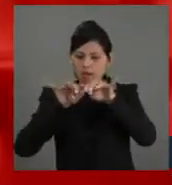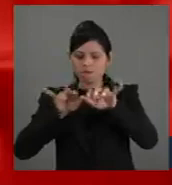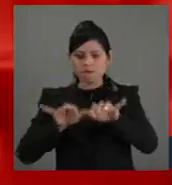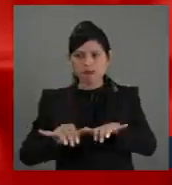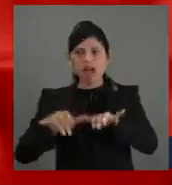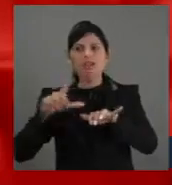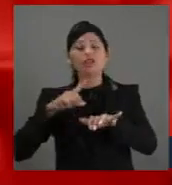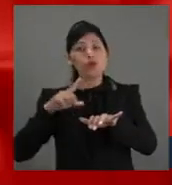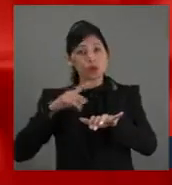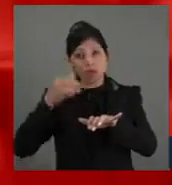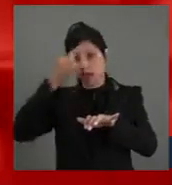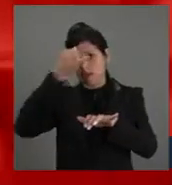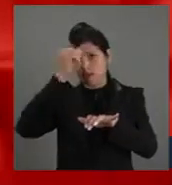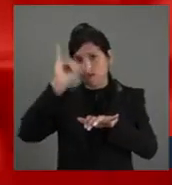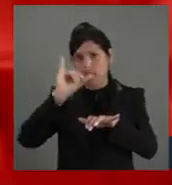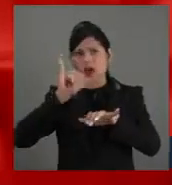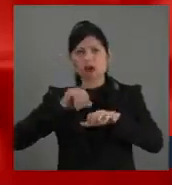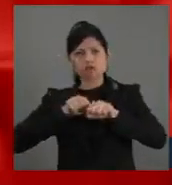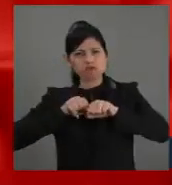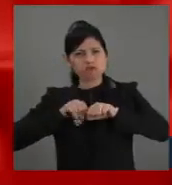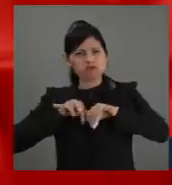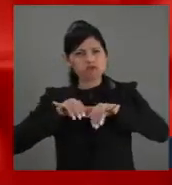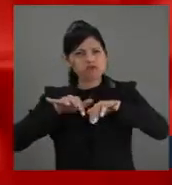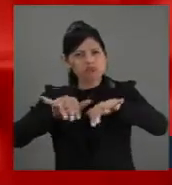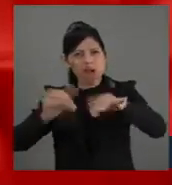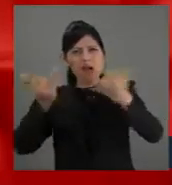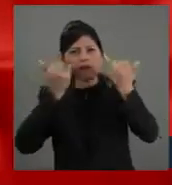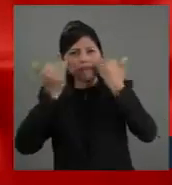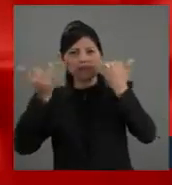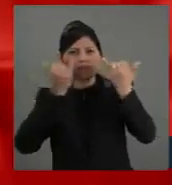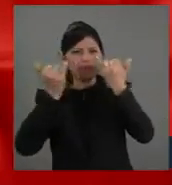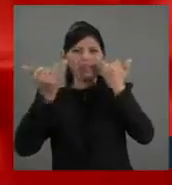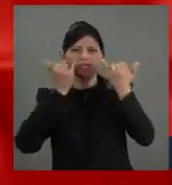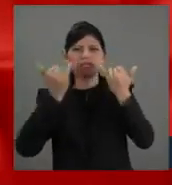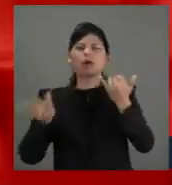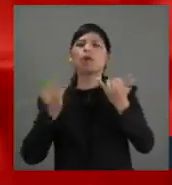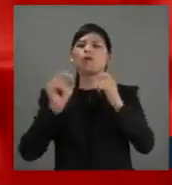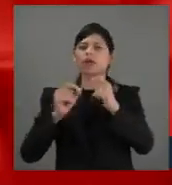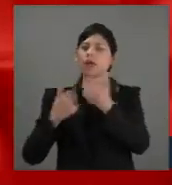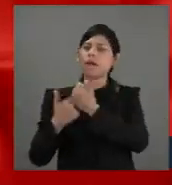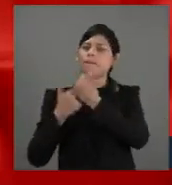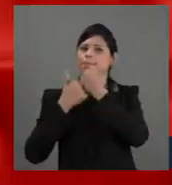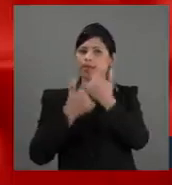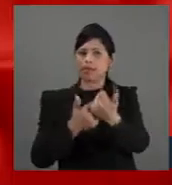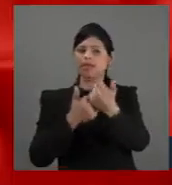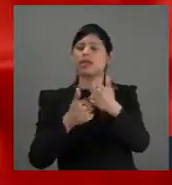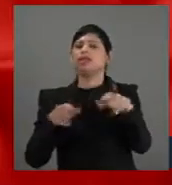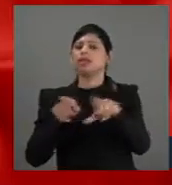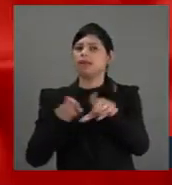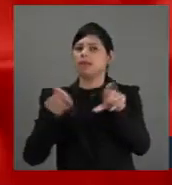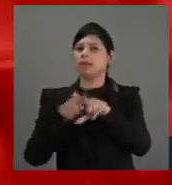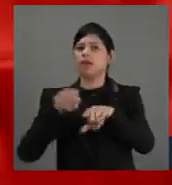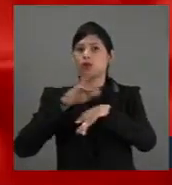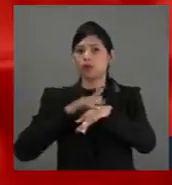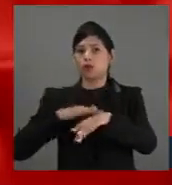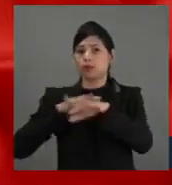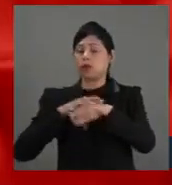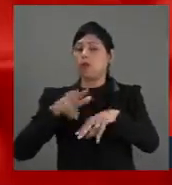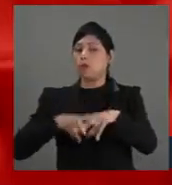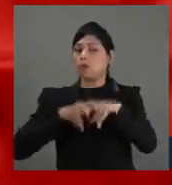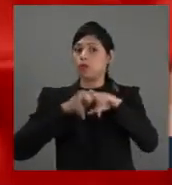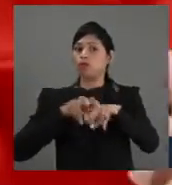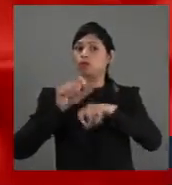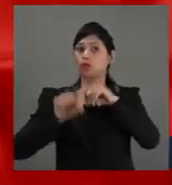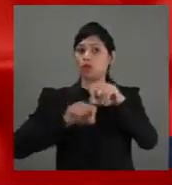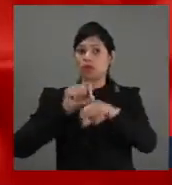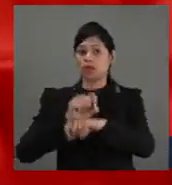disseminação de informações clínicas e apoiar a pesquisa médica. Além disso, o SUS, o